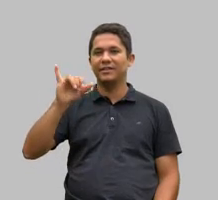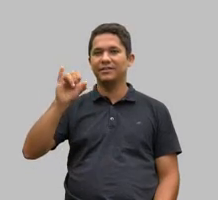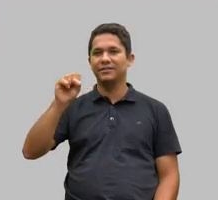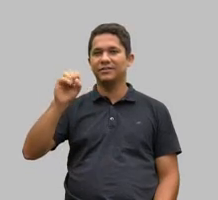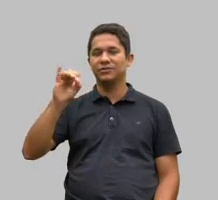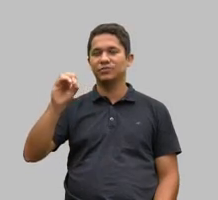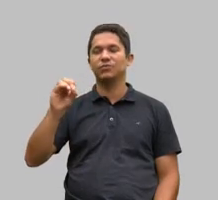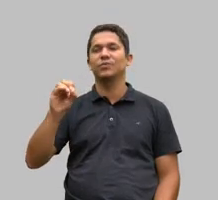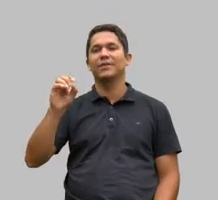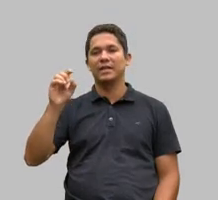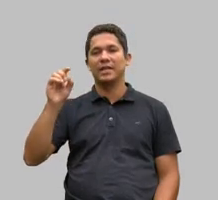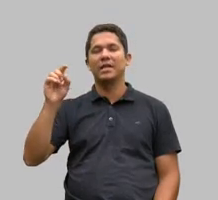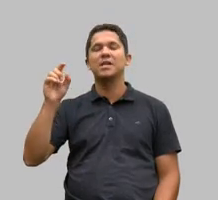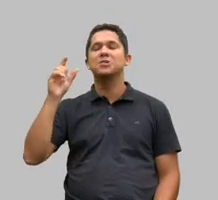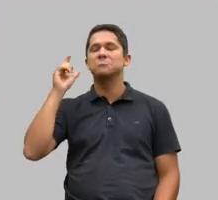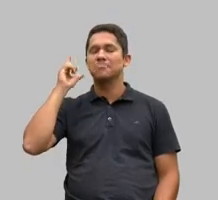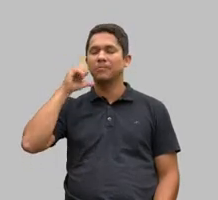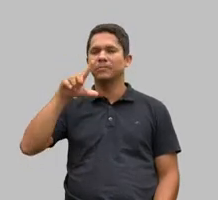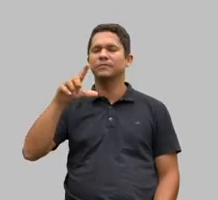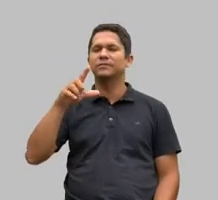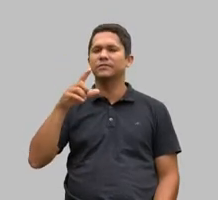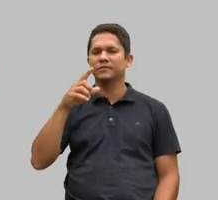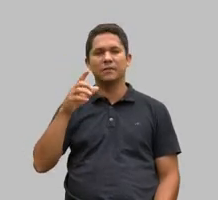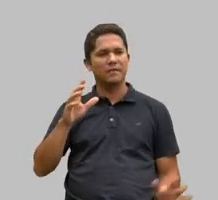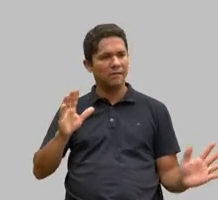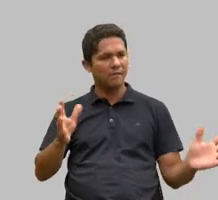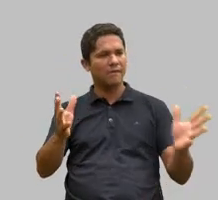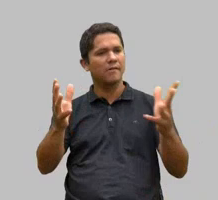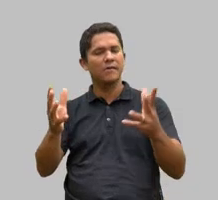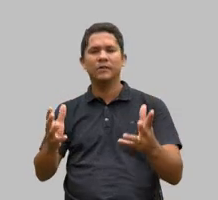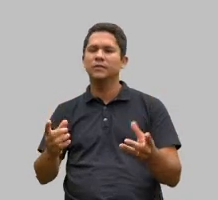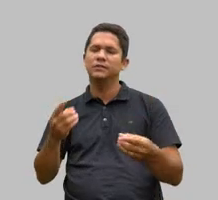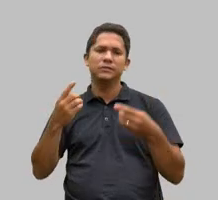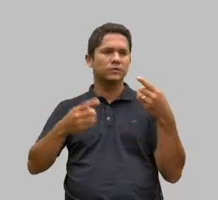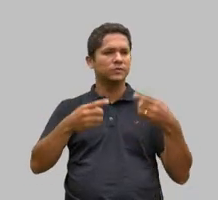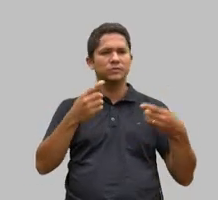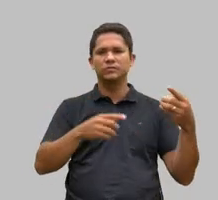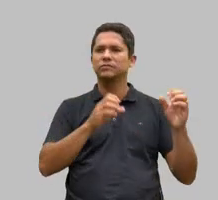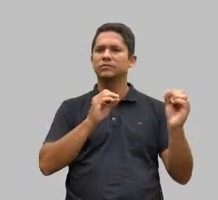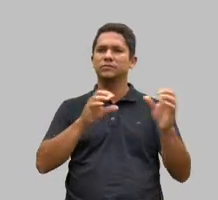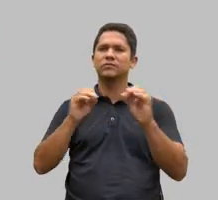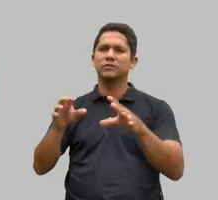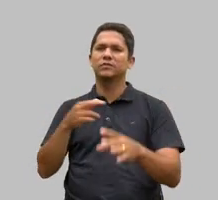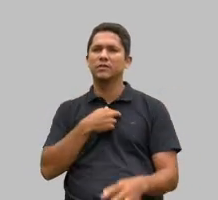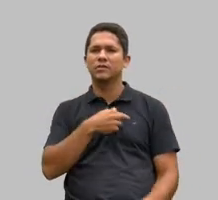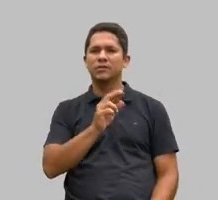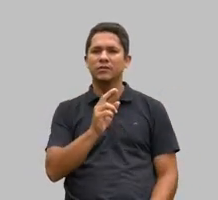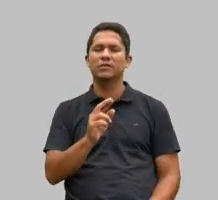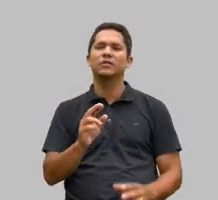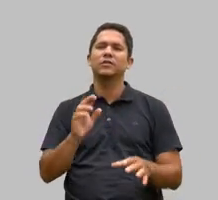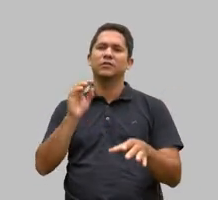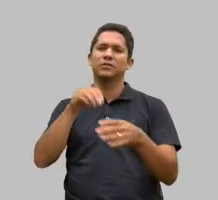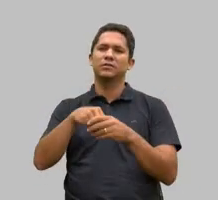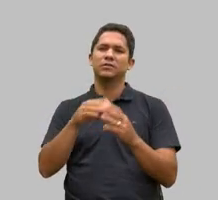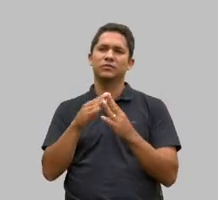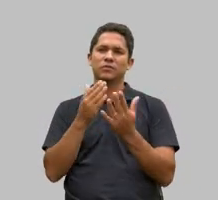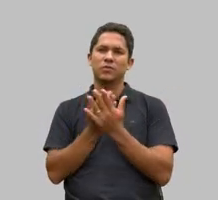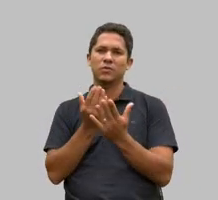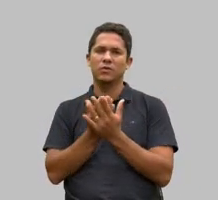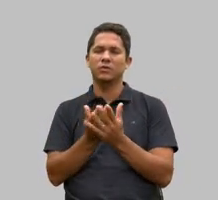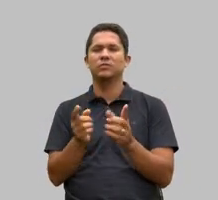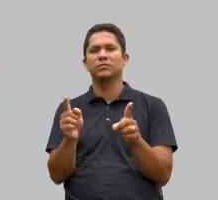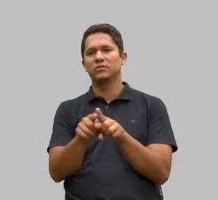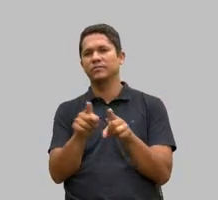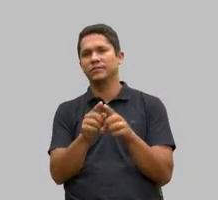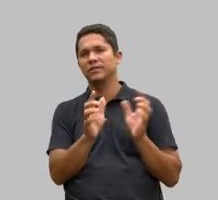mais encantou a gente na discussão do ensino religioso na escola e nas APAIs